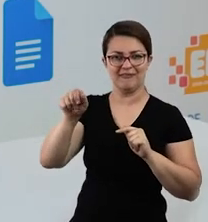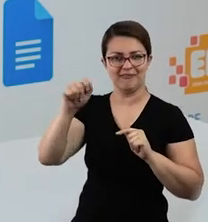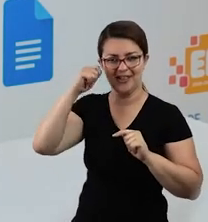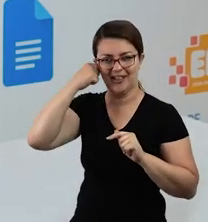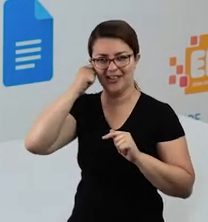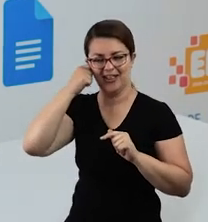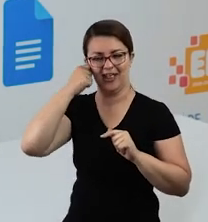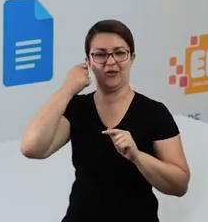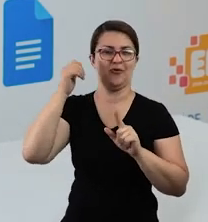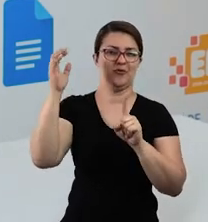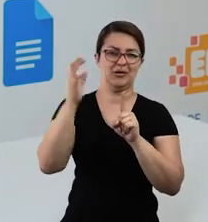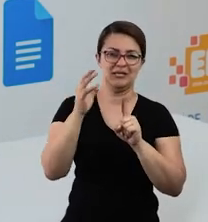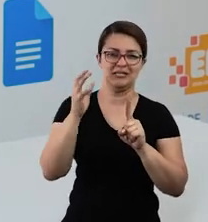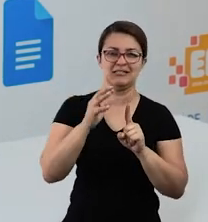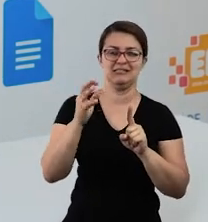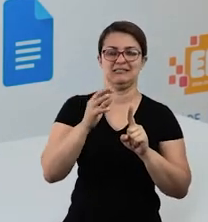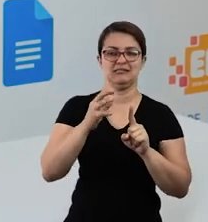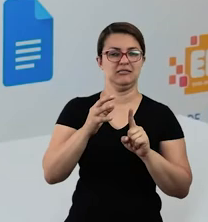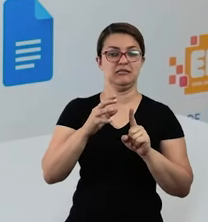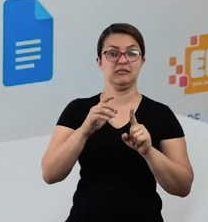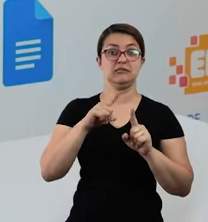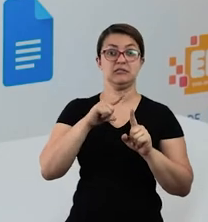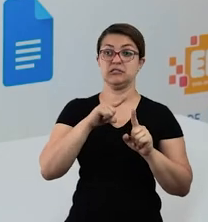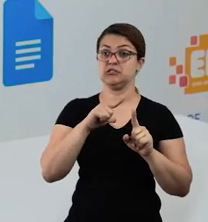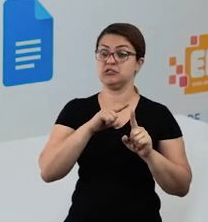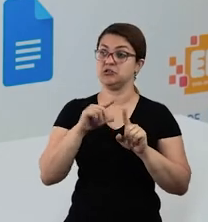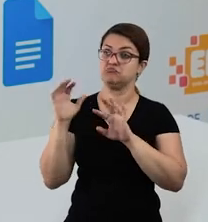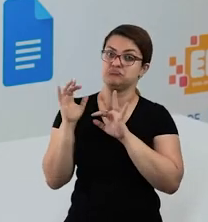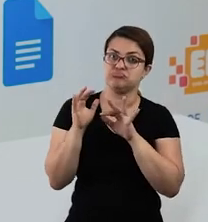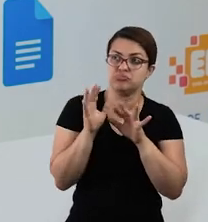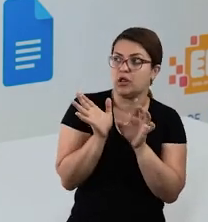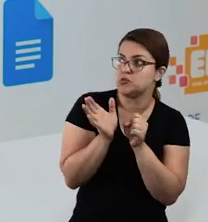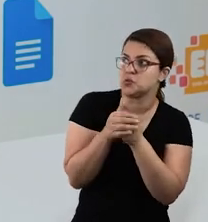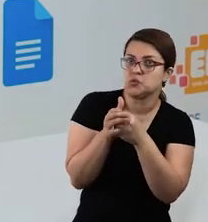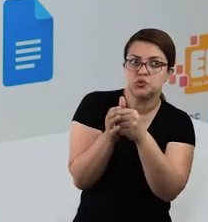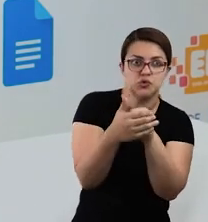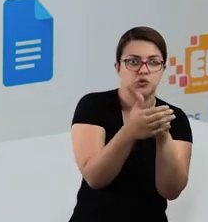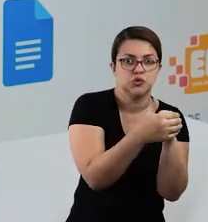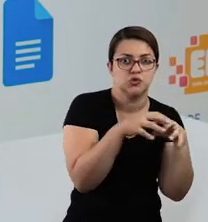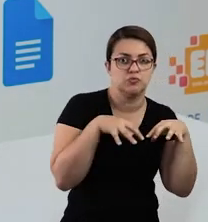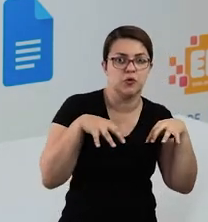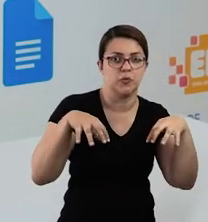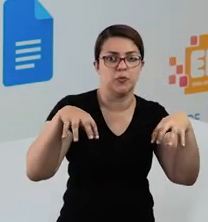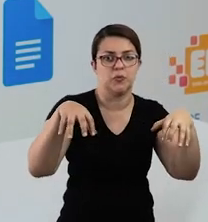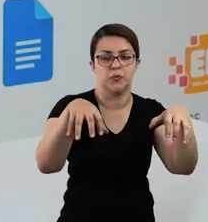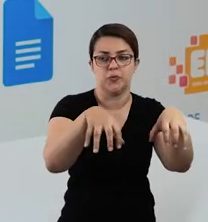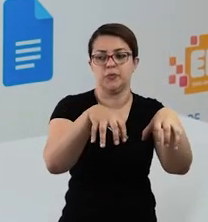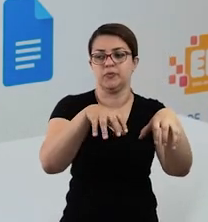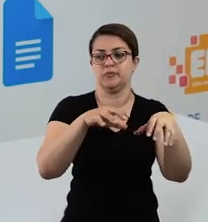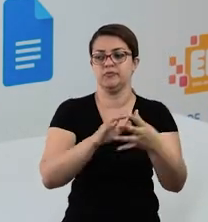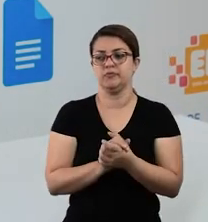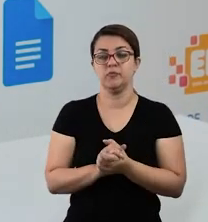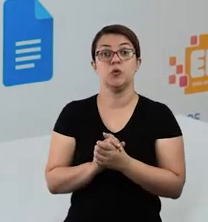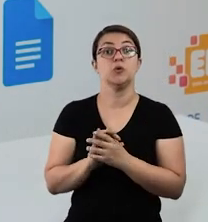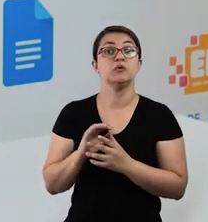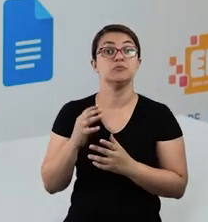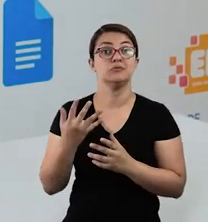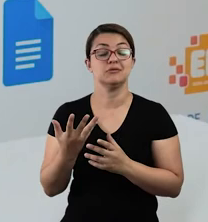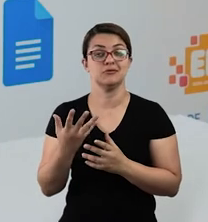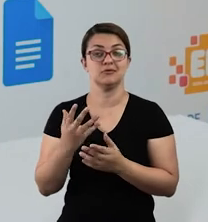recebia muito bem os negros, certo? Então eles ficavam lá escondidinhos, volta e meia, com essas